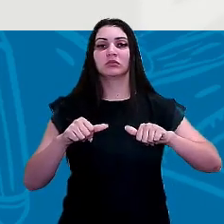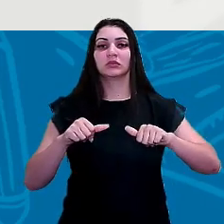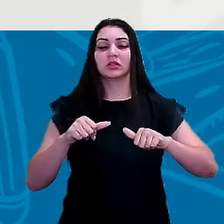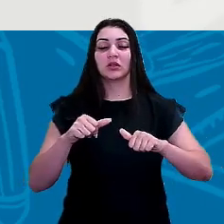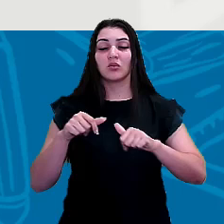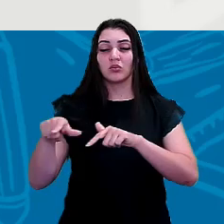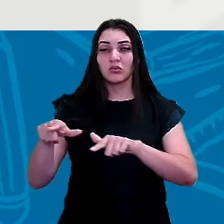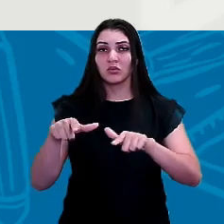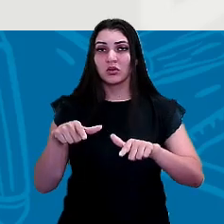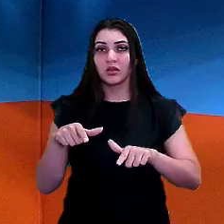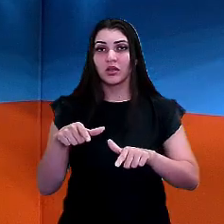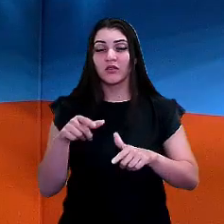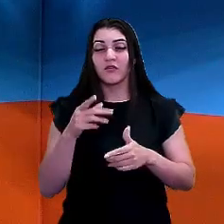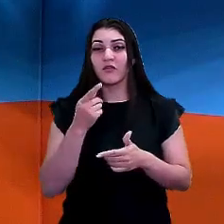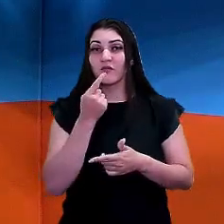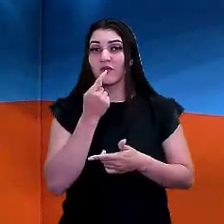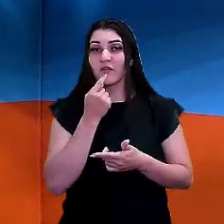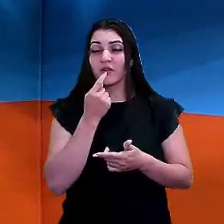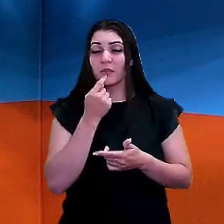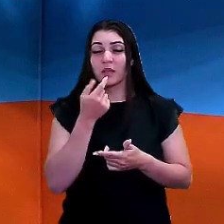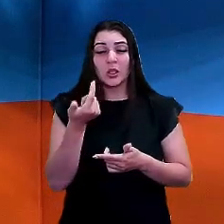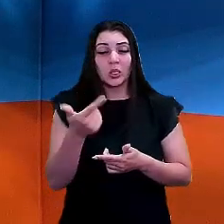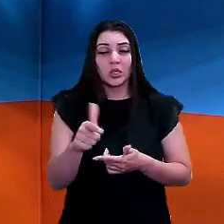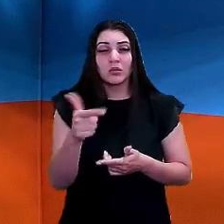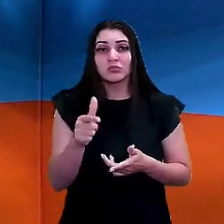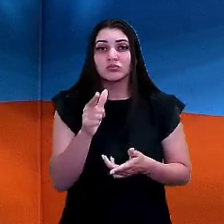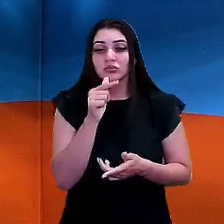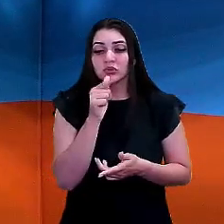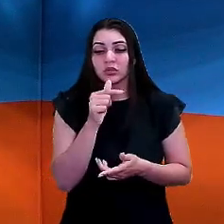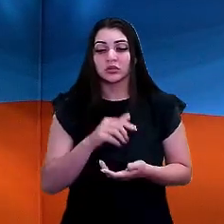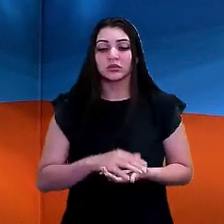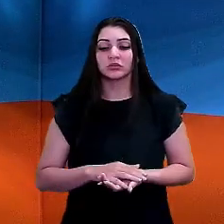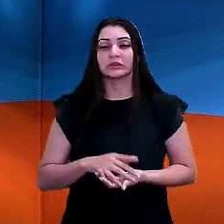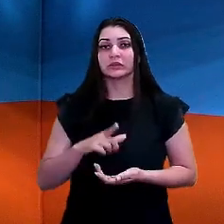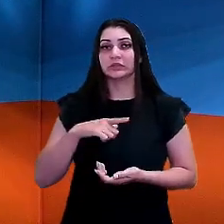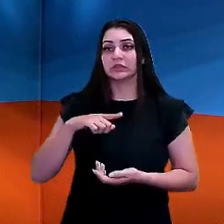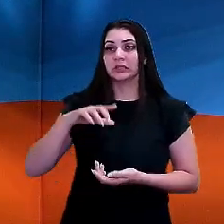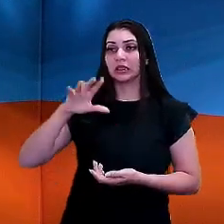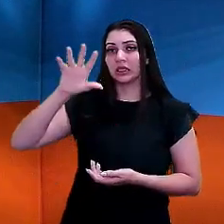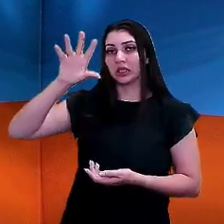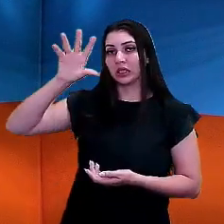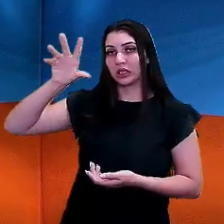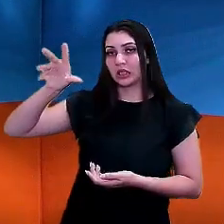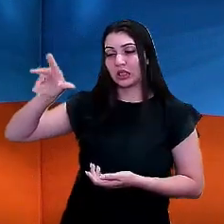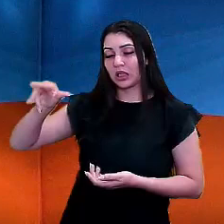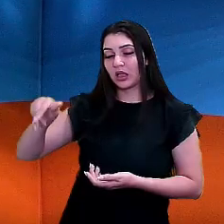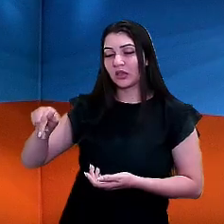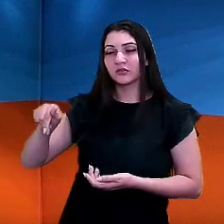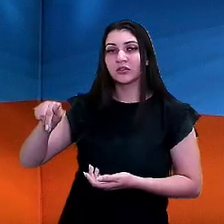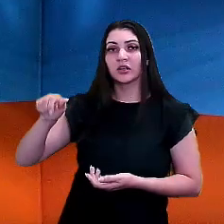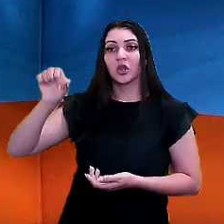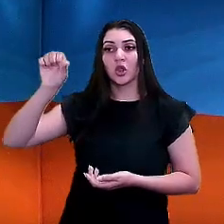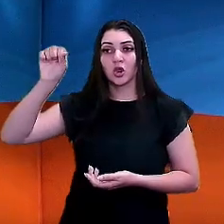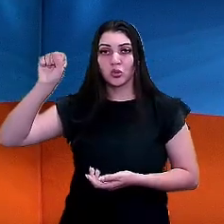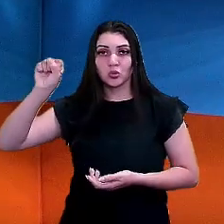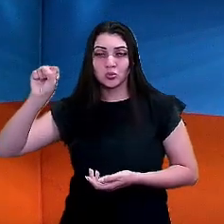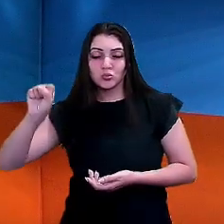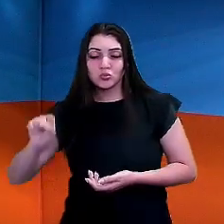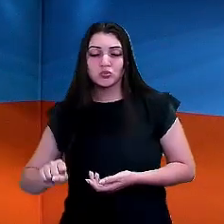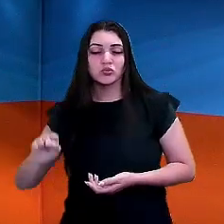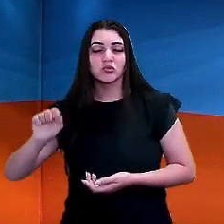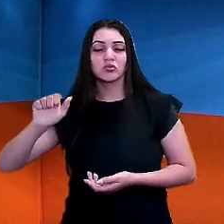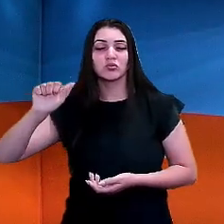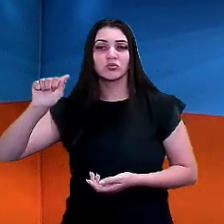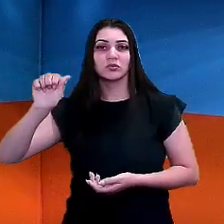vermelhas ali então nós vemos ali em regiões ali na África no sul da Ásia também e até em alguns